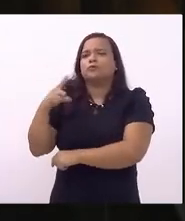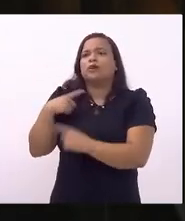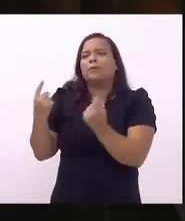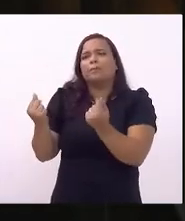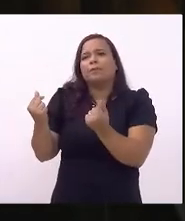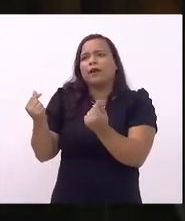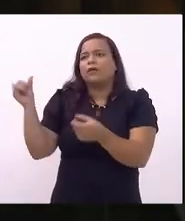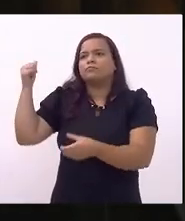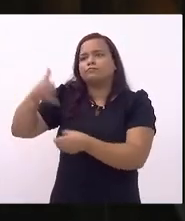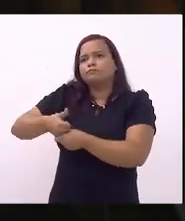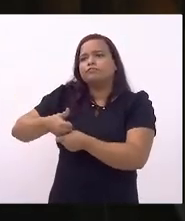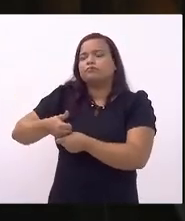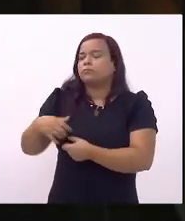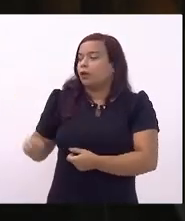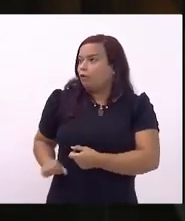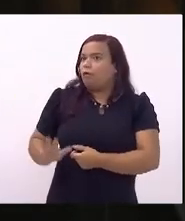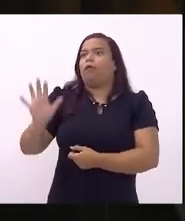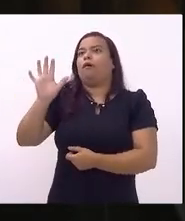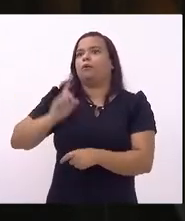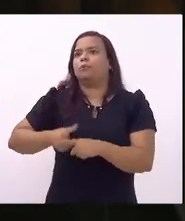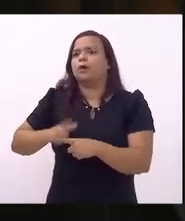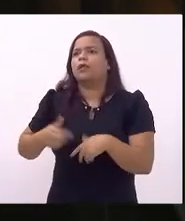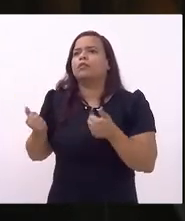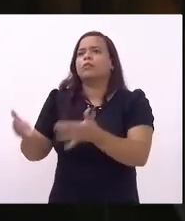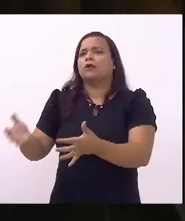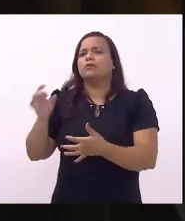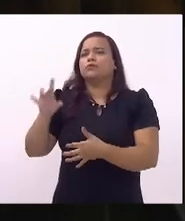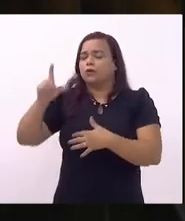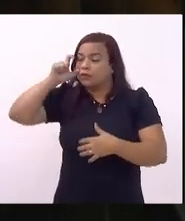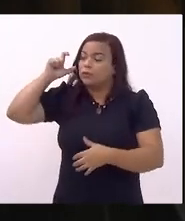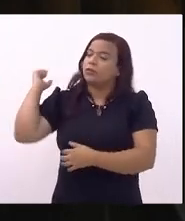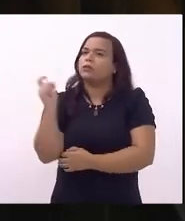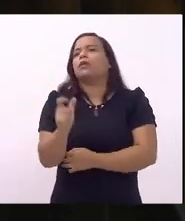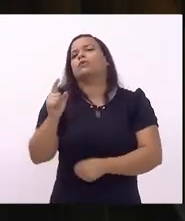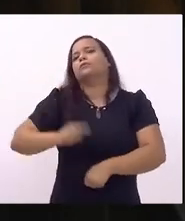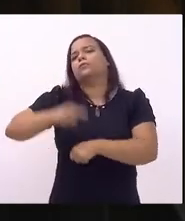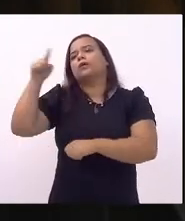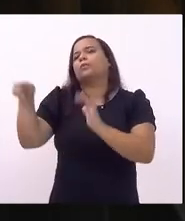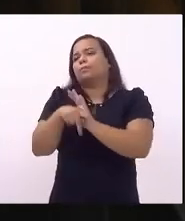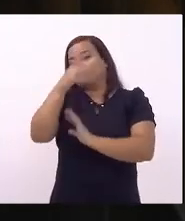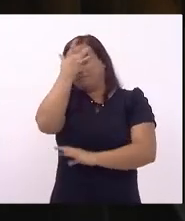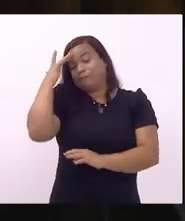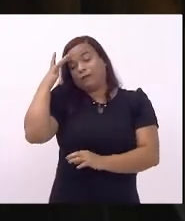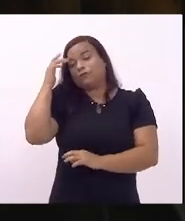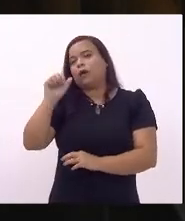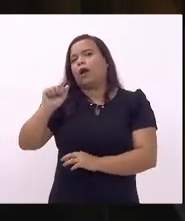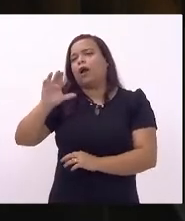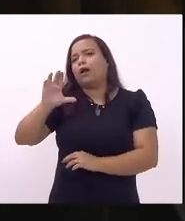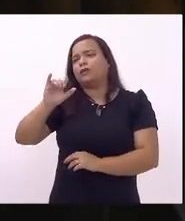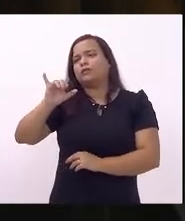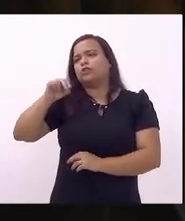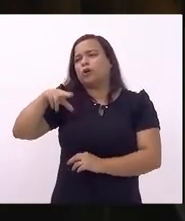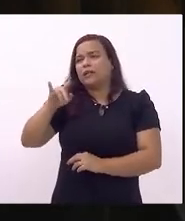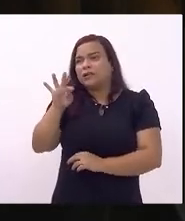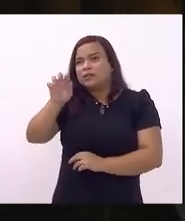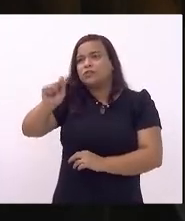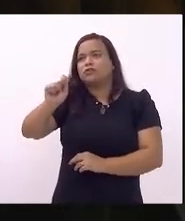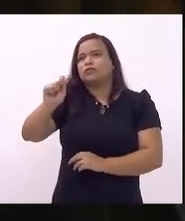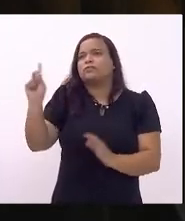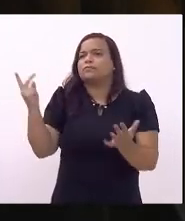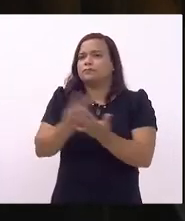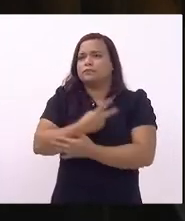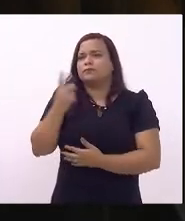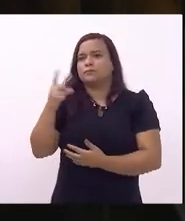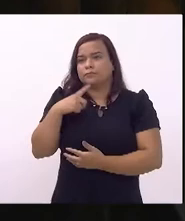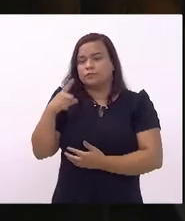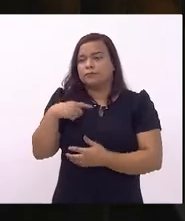escorchante que atende única e exclusivamente ao interesse imediato dos acionistas acabaram como eu disse no microfone já